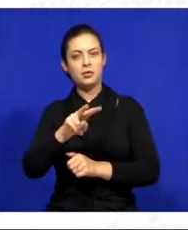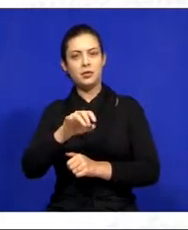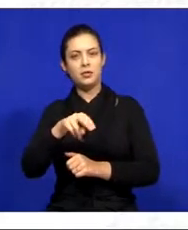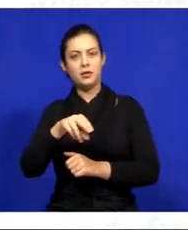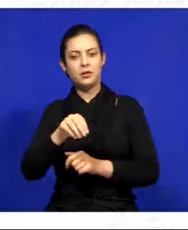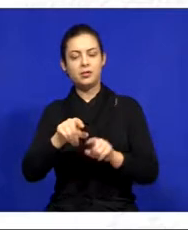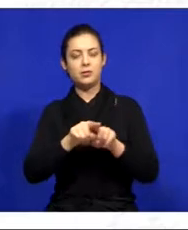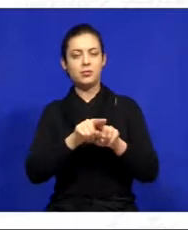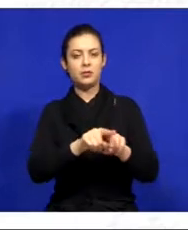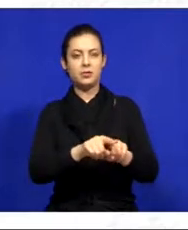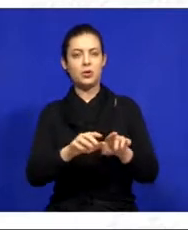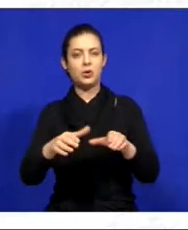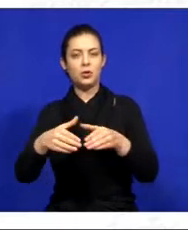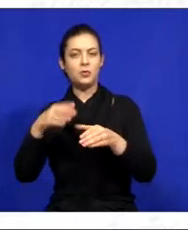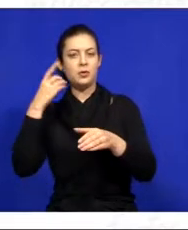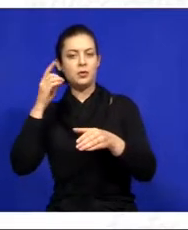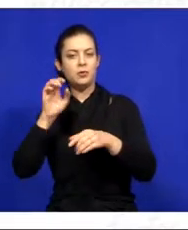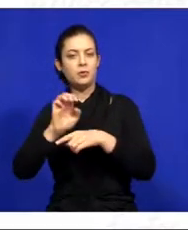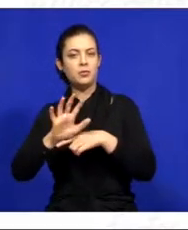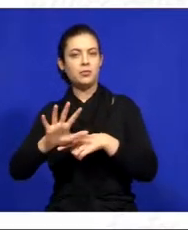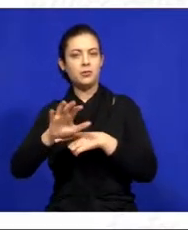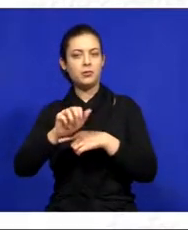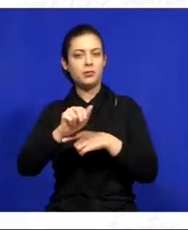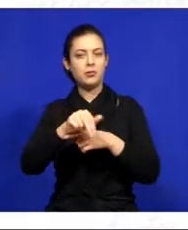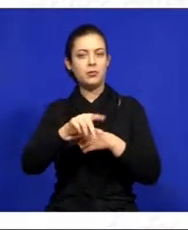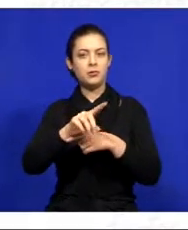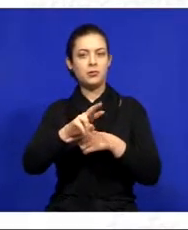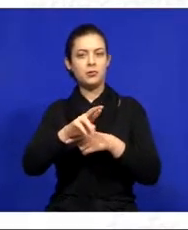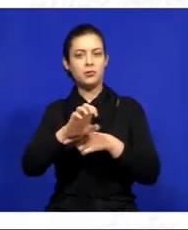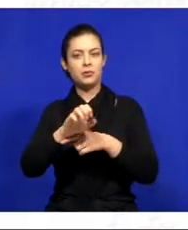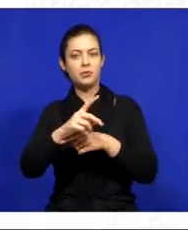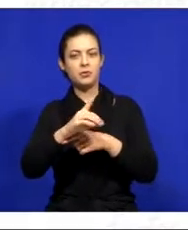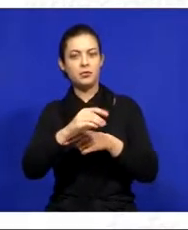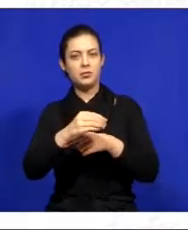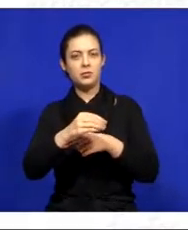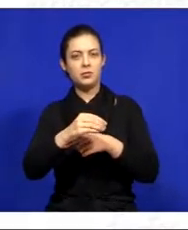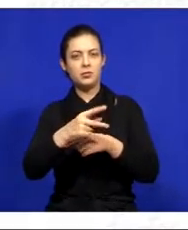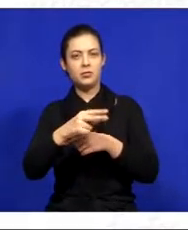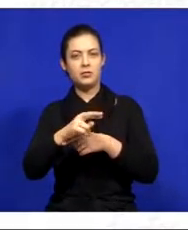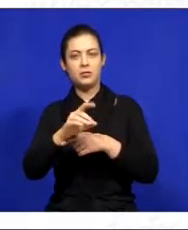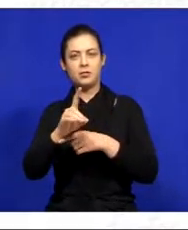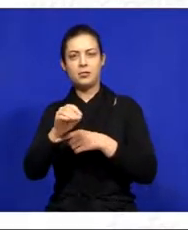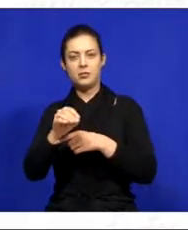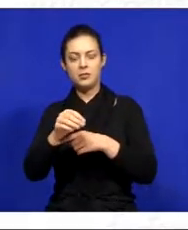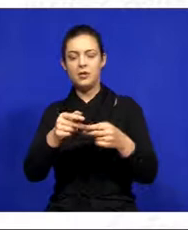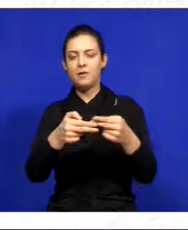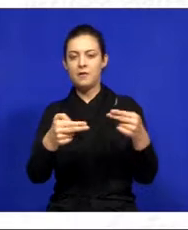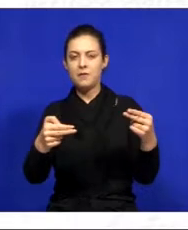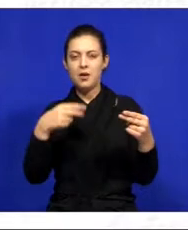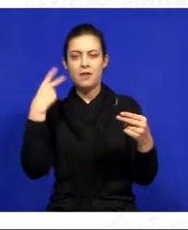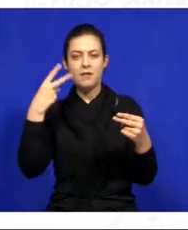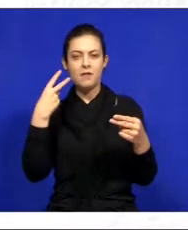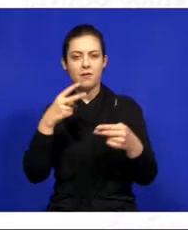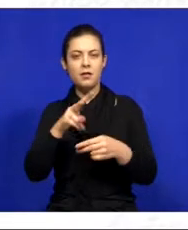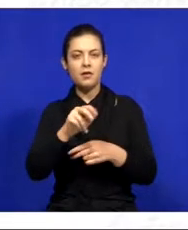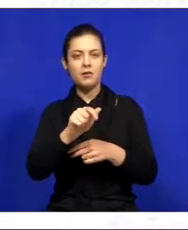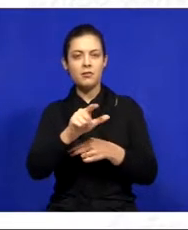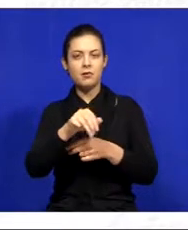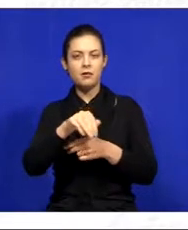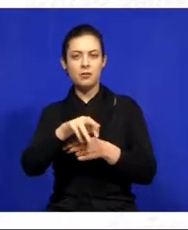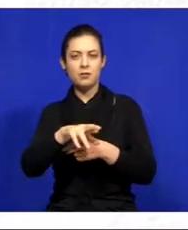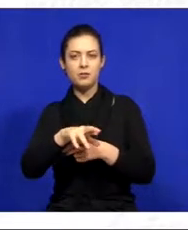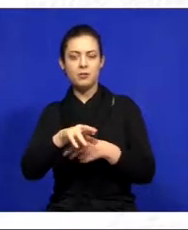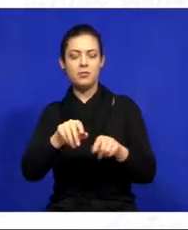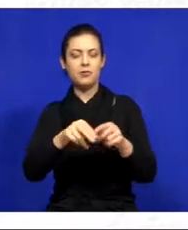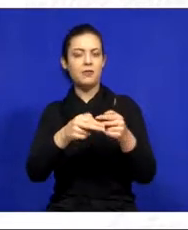também a equipe do deputado estadual André do Prado. Esteve ali conosco vários vereadores, vereador Valmir, vereador Aderbal,